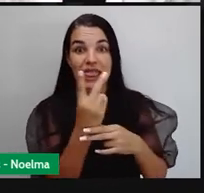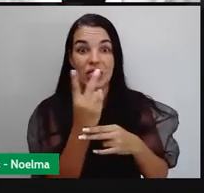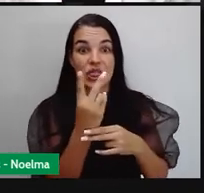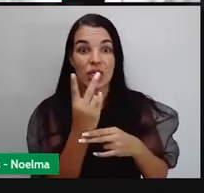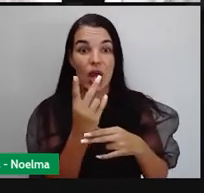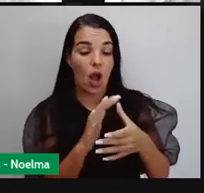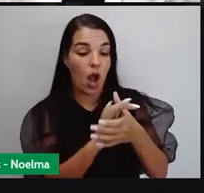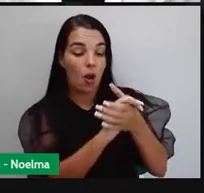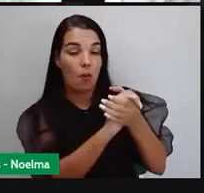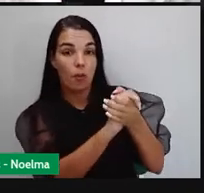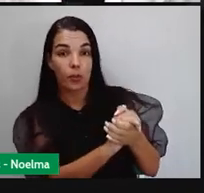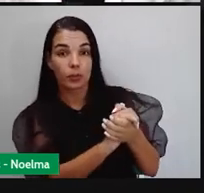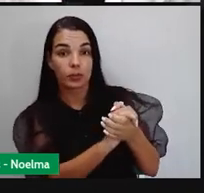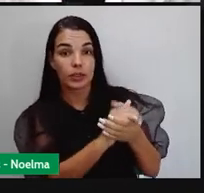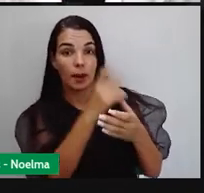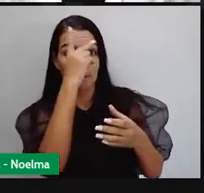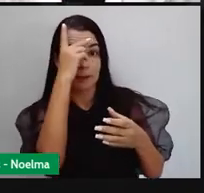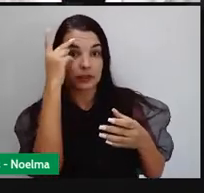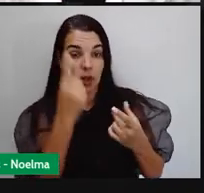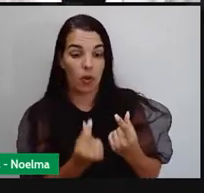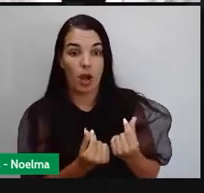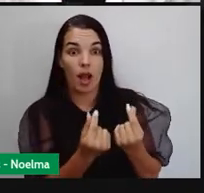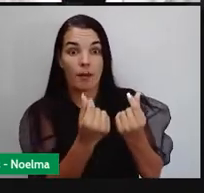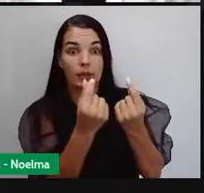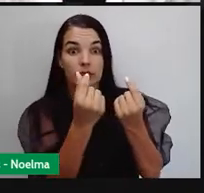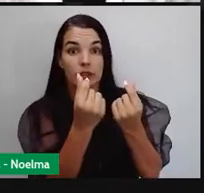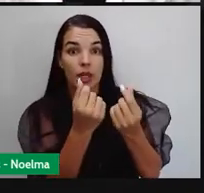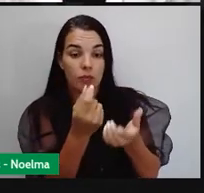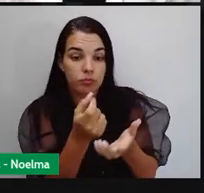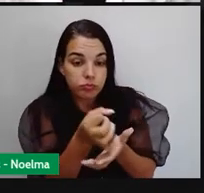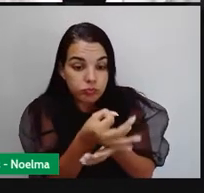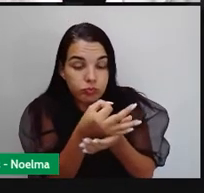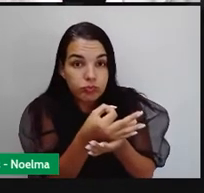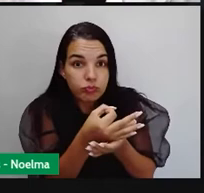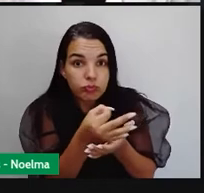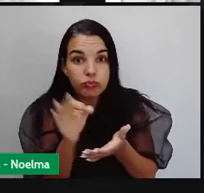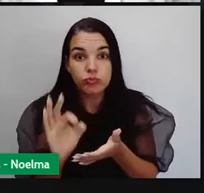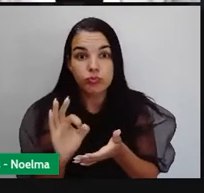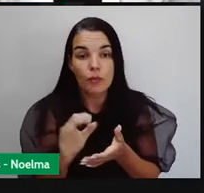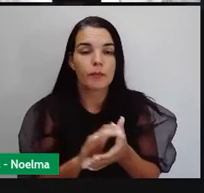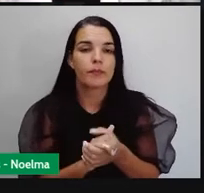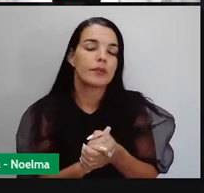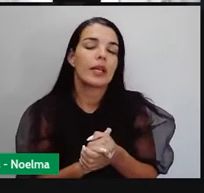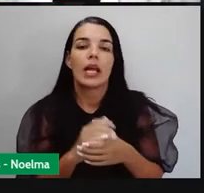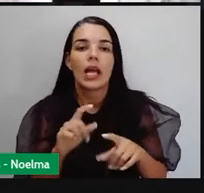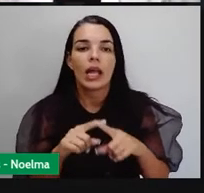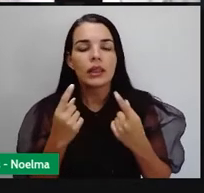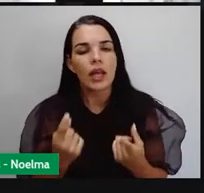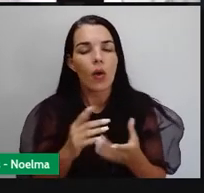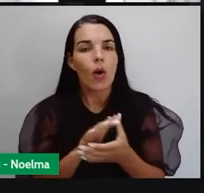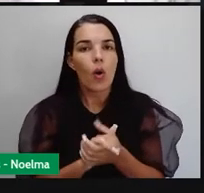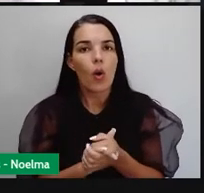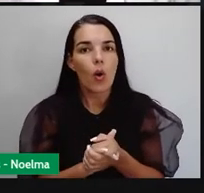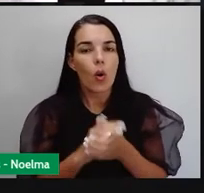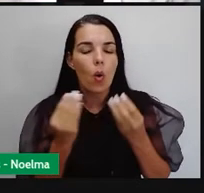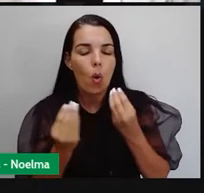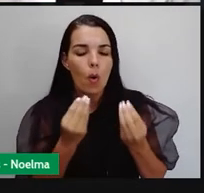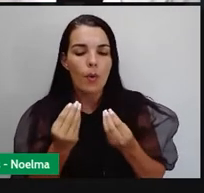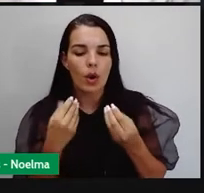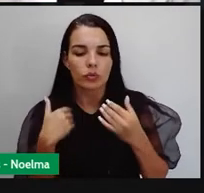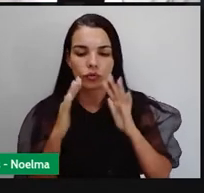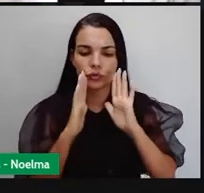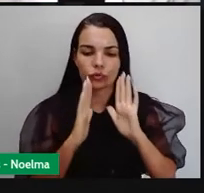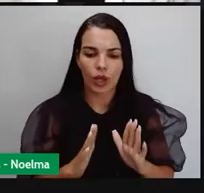casal de capitalistas aí contando moedas. Bem, como eu estou colocando